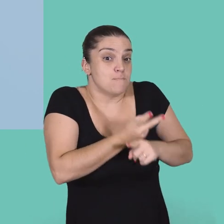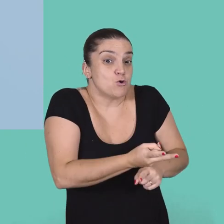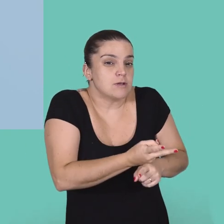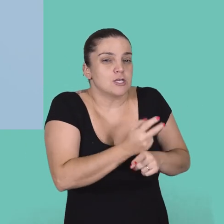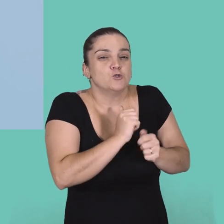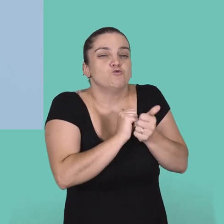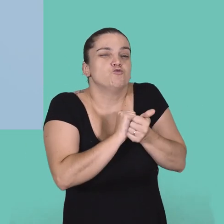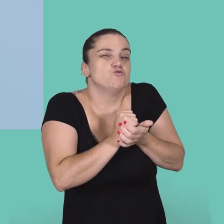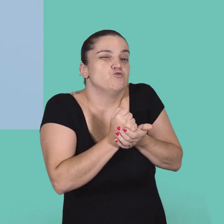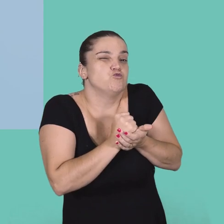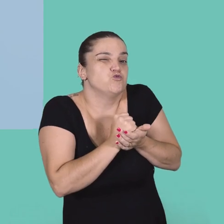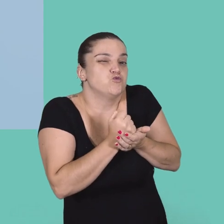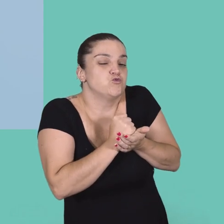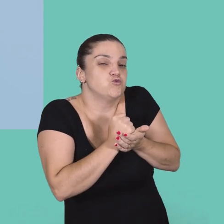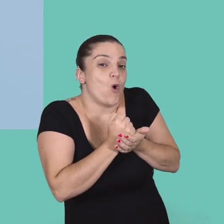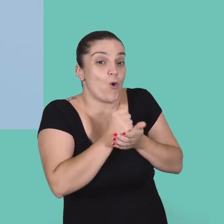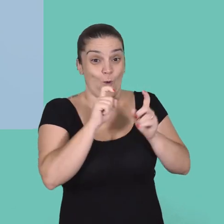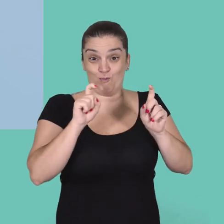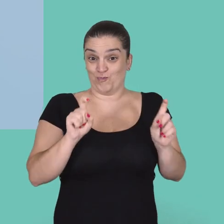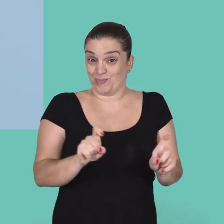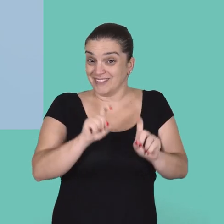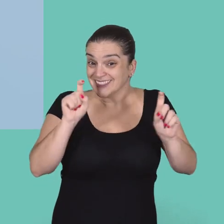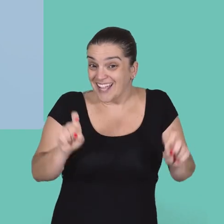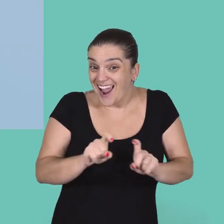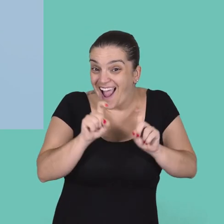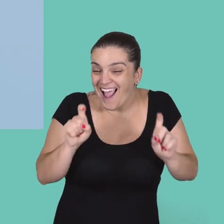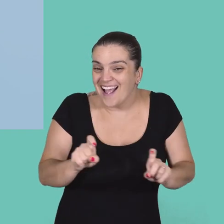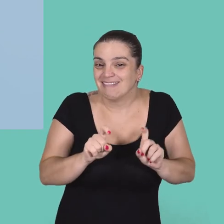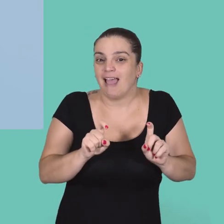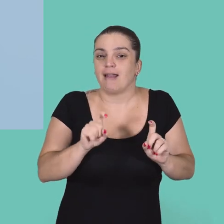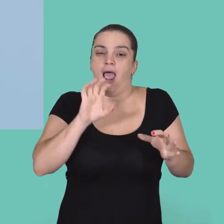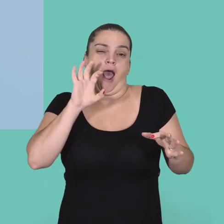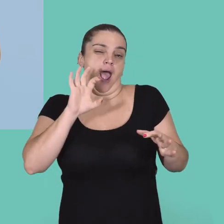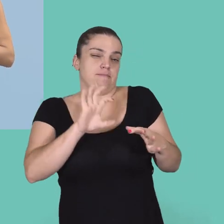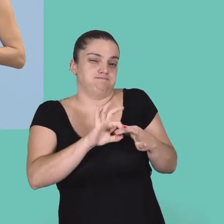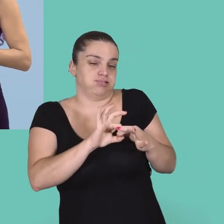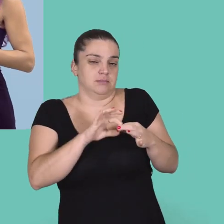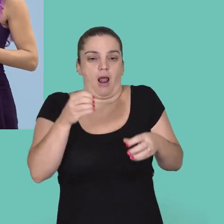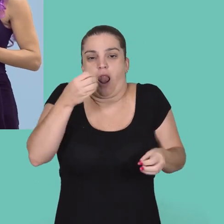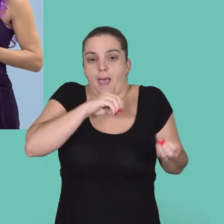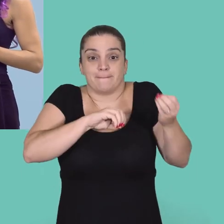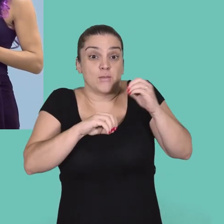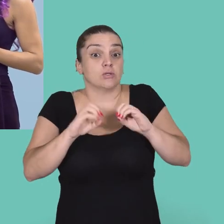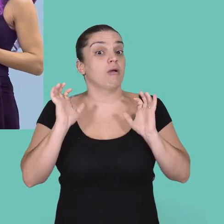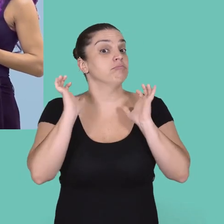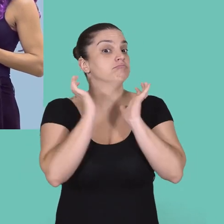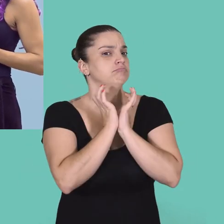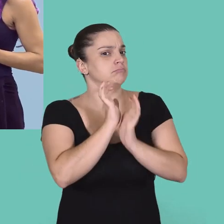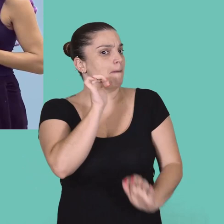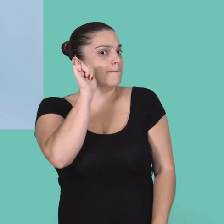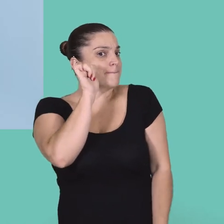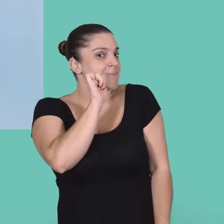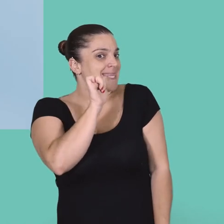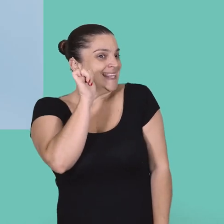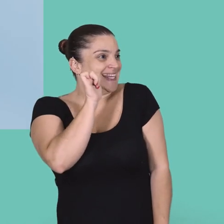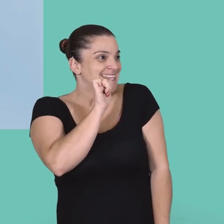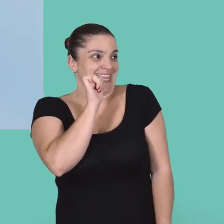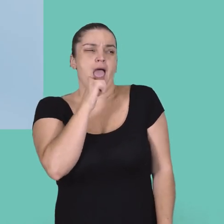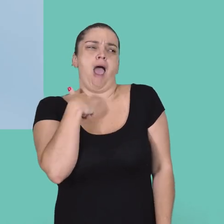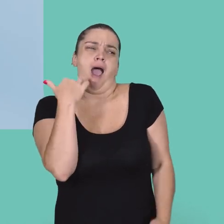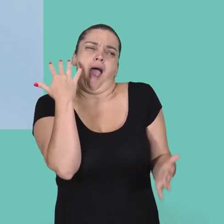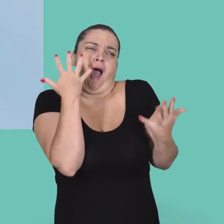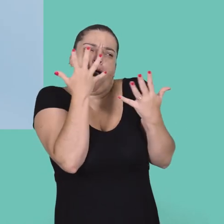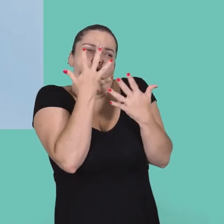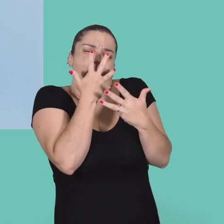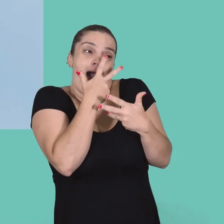brinquedo, joguinho de computador para laboratório para menina. E achei tão